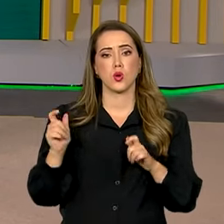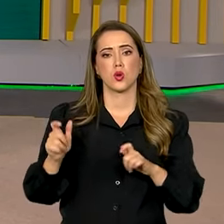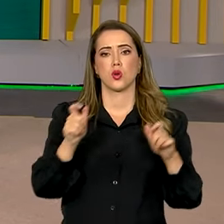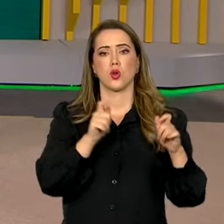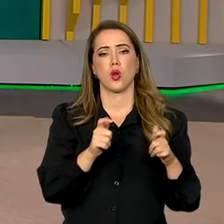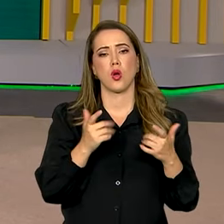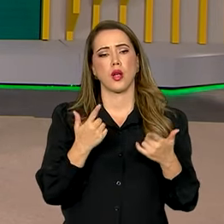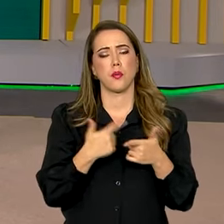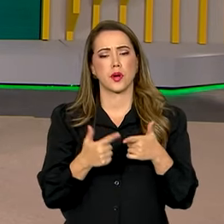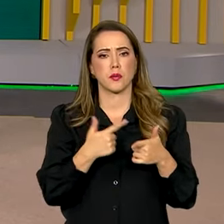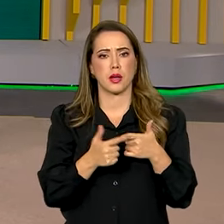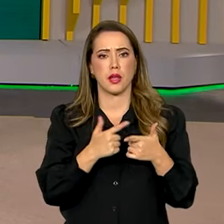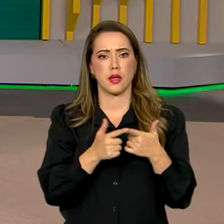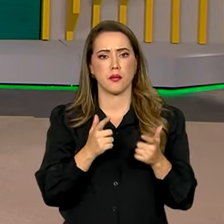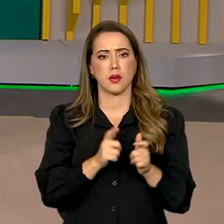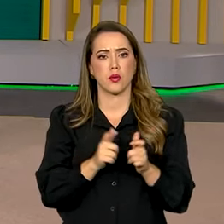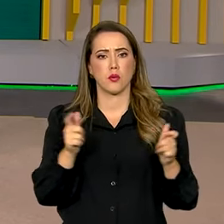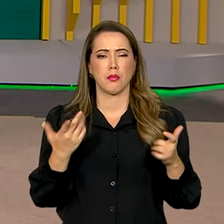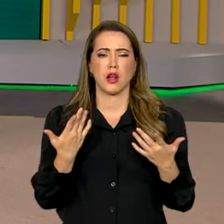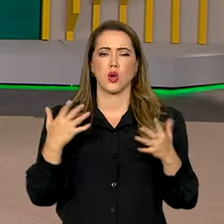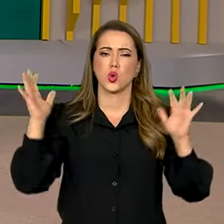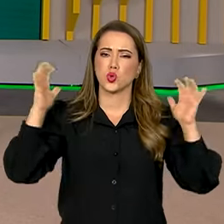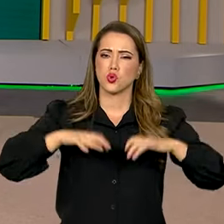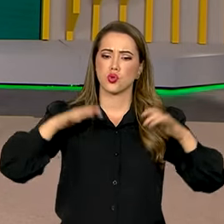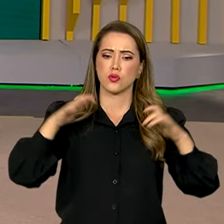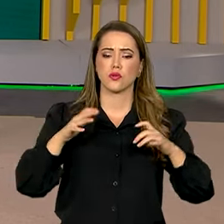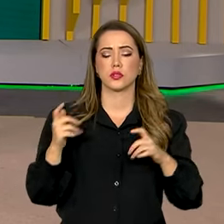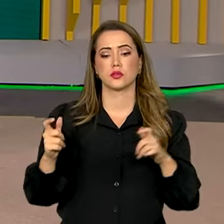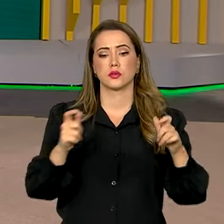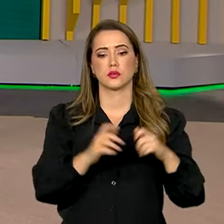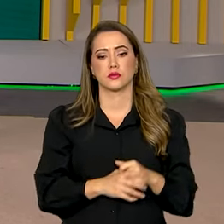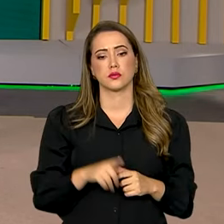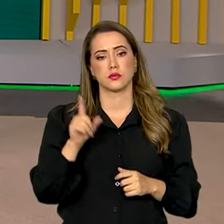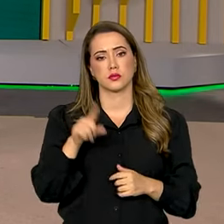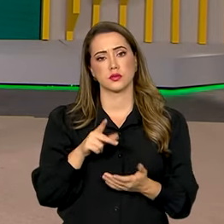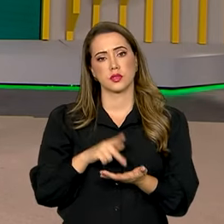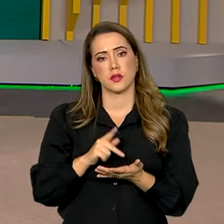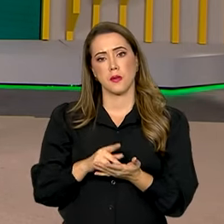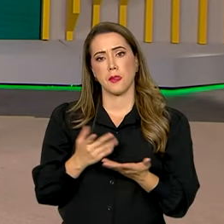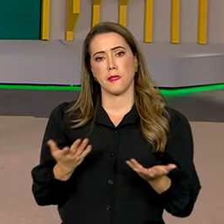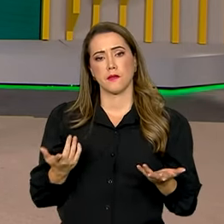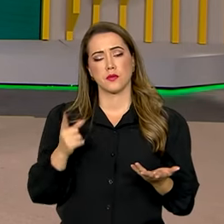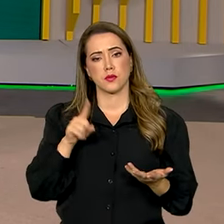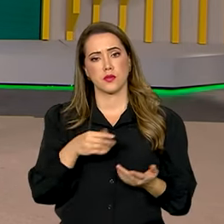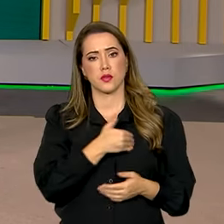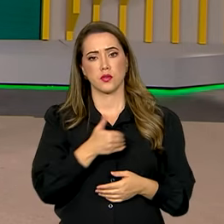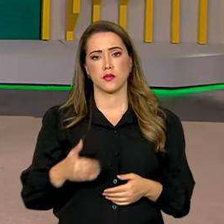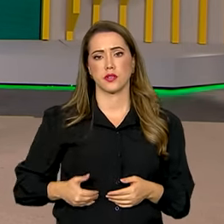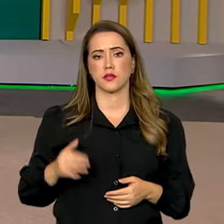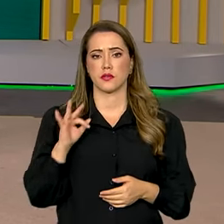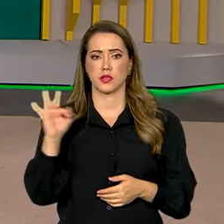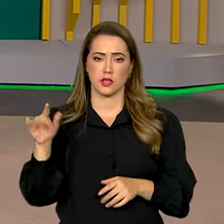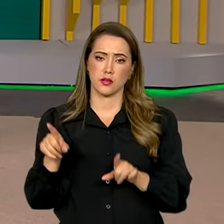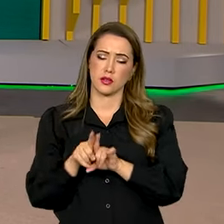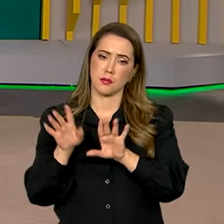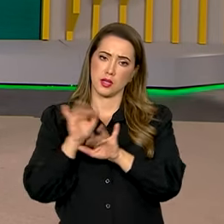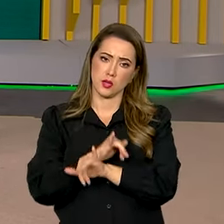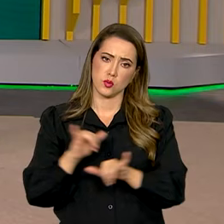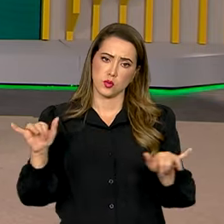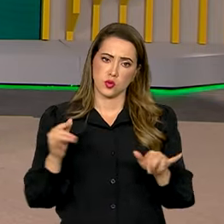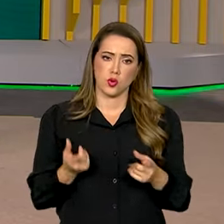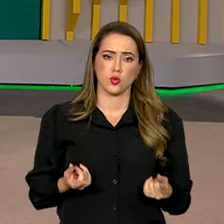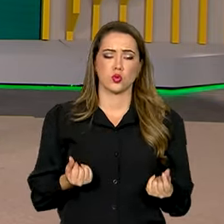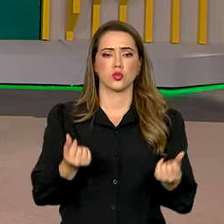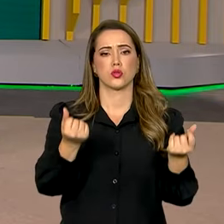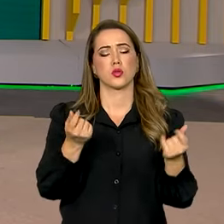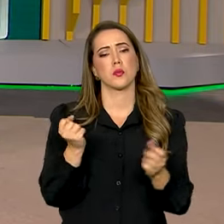região foi prejudicada com o excesso de chuva no estado. É verdade, Roberto. E o Governo Federal também anunciou verbas para